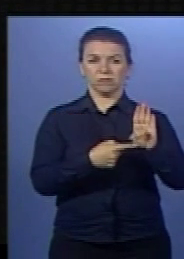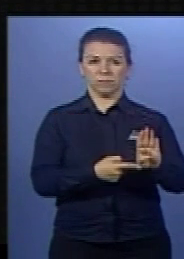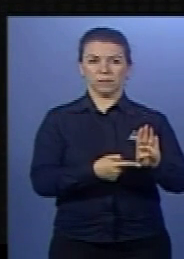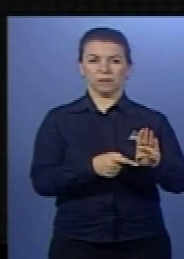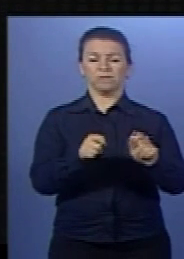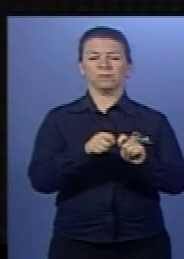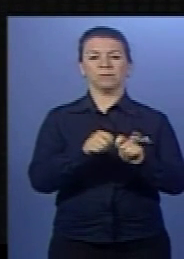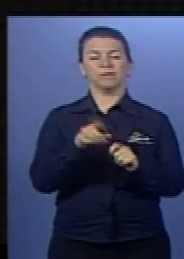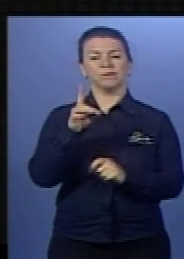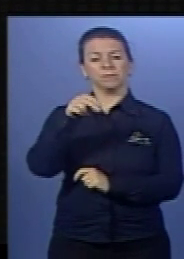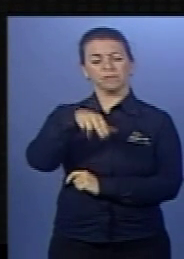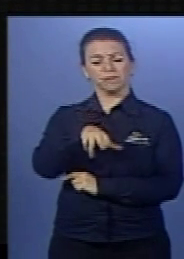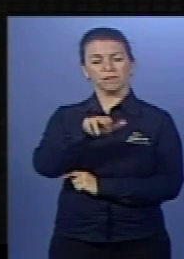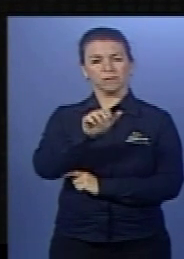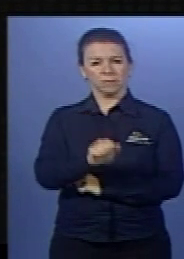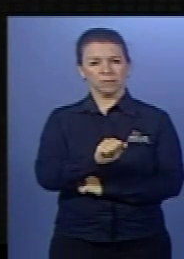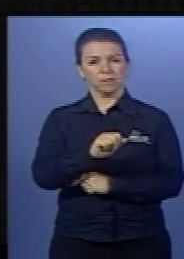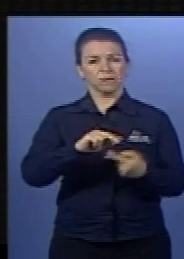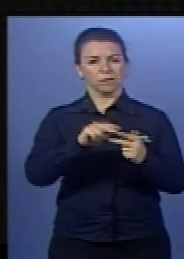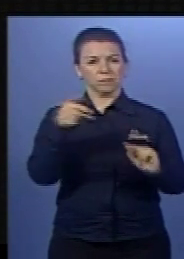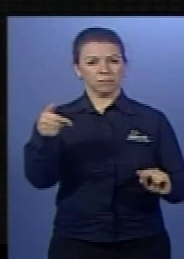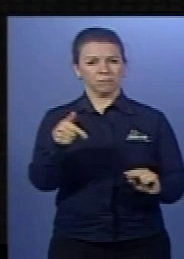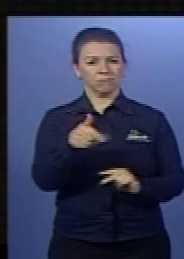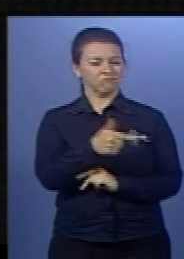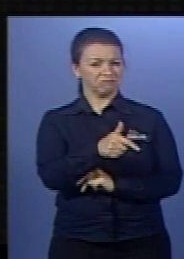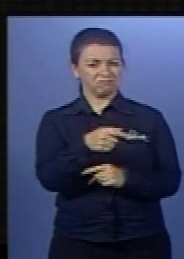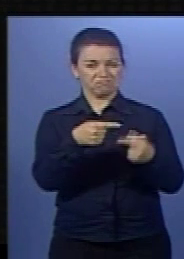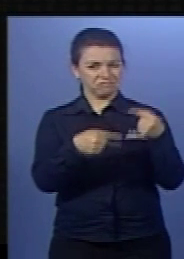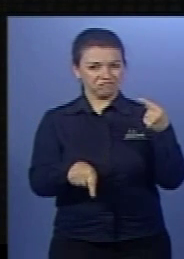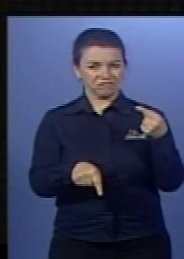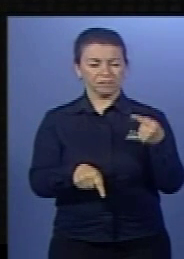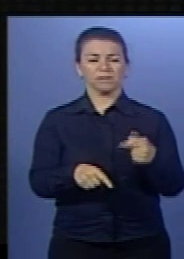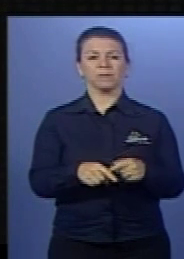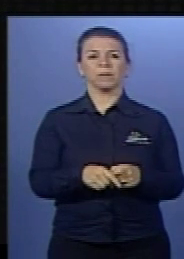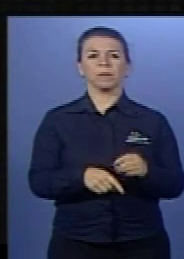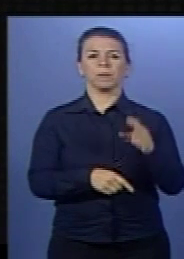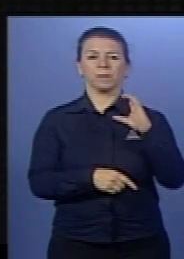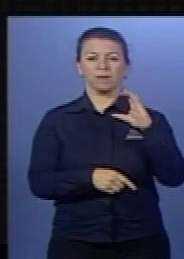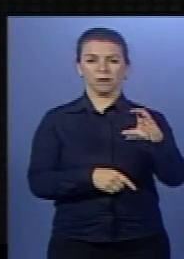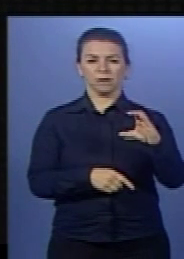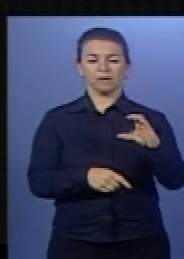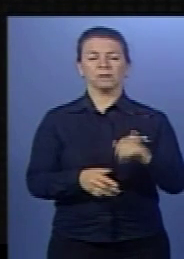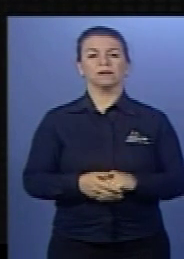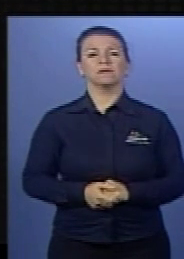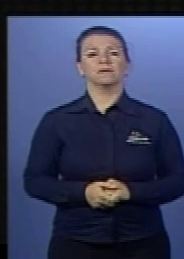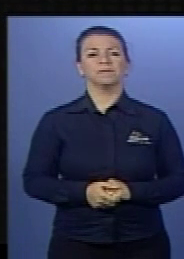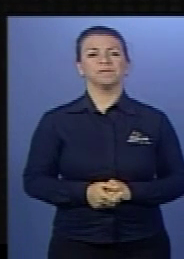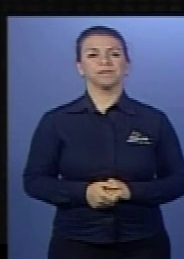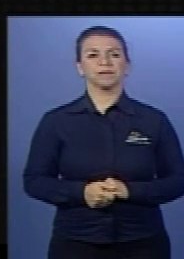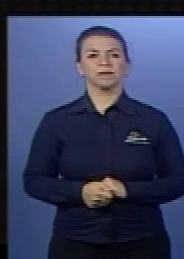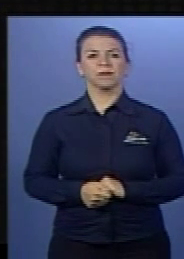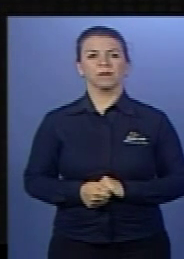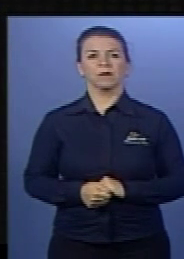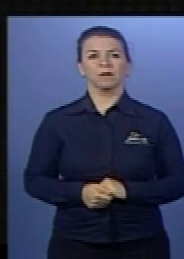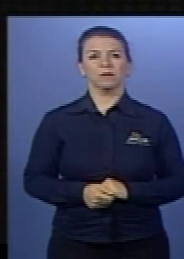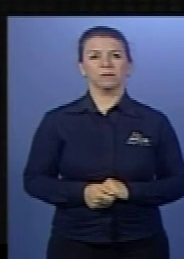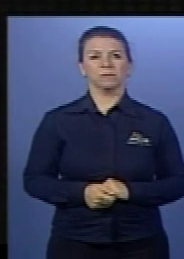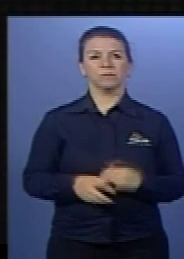viral que vão infectar células sadias? Não. Marlos, dá uma apertadinha para nós lá? Para já. Então,